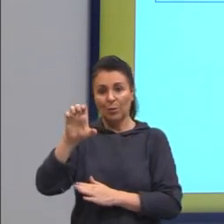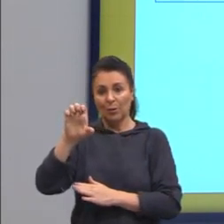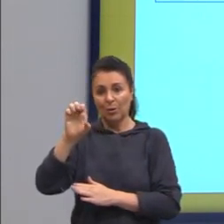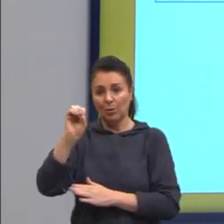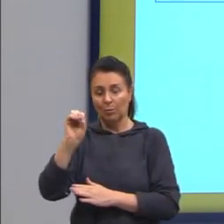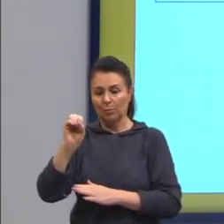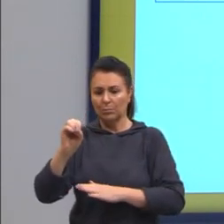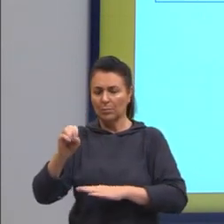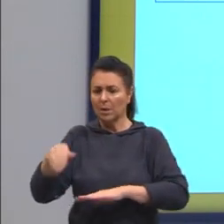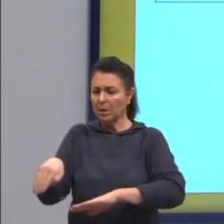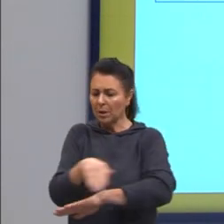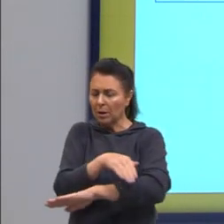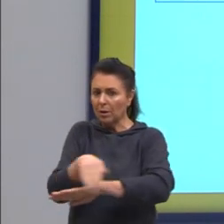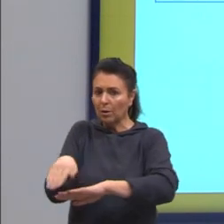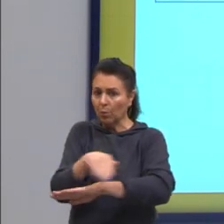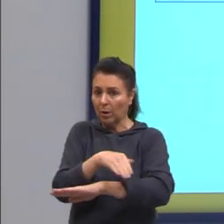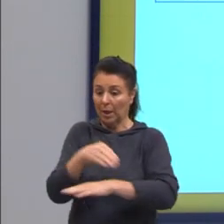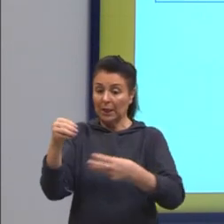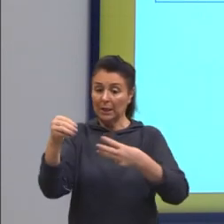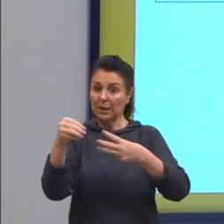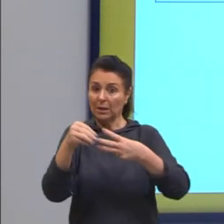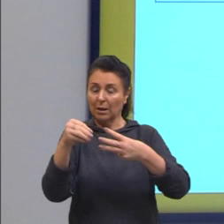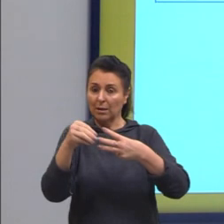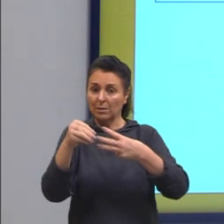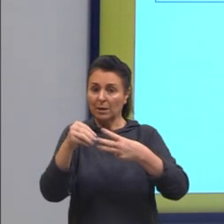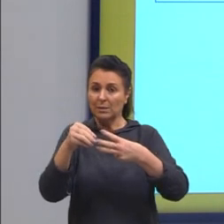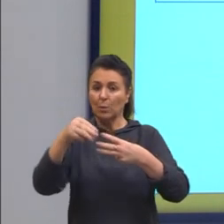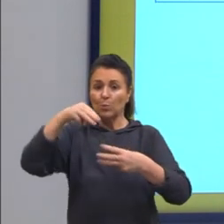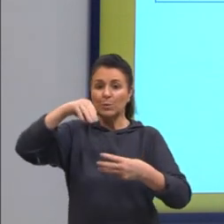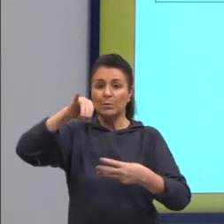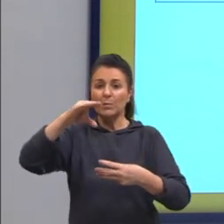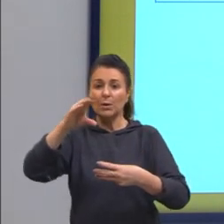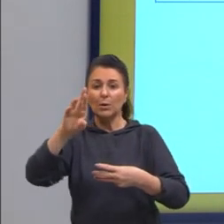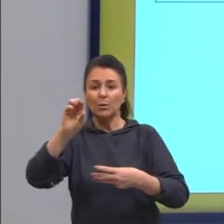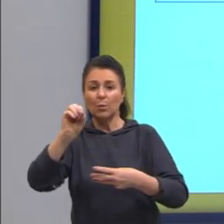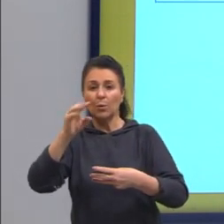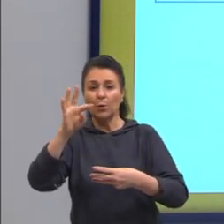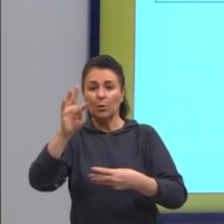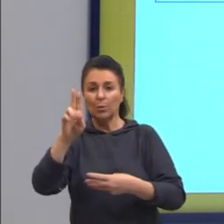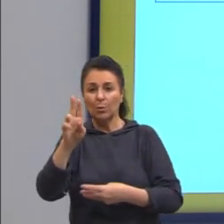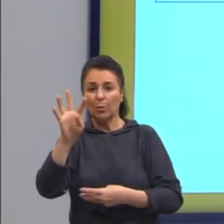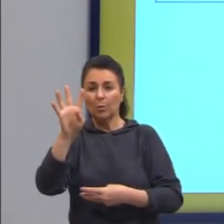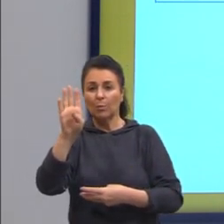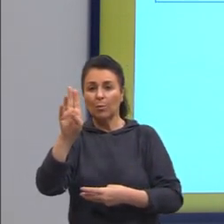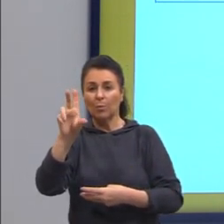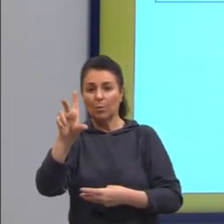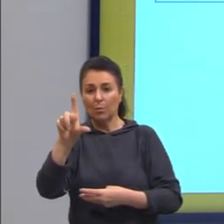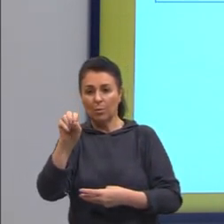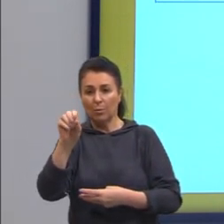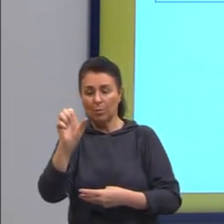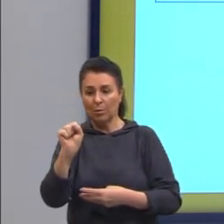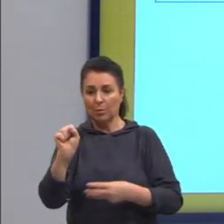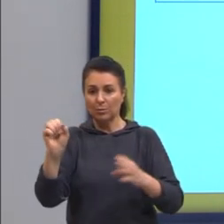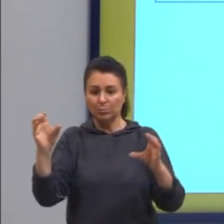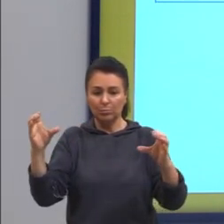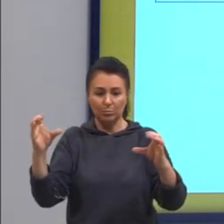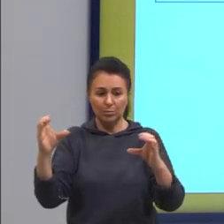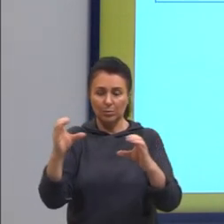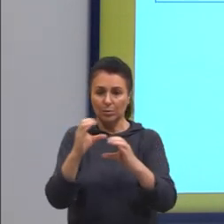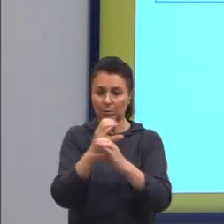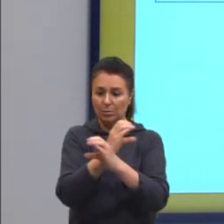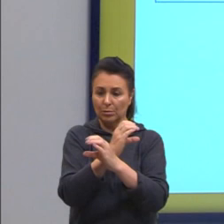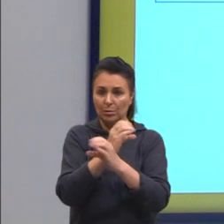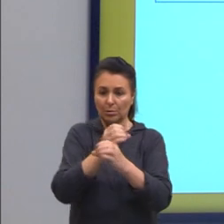Ruas. Na célula, seriam os microtúbulos, que seriam a interconexão, que cruzam a